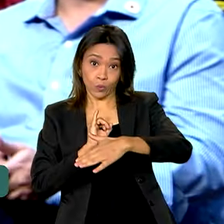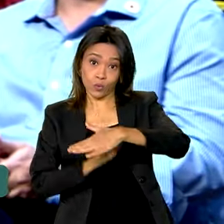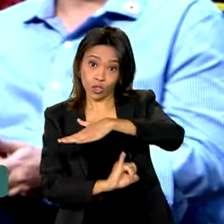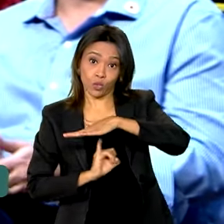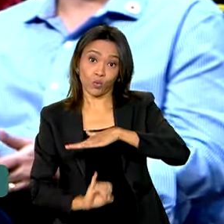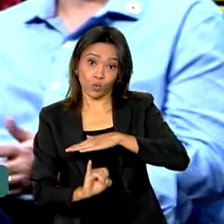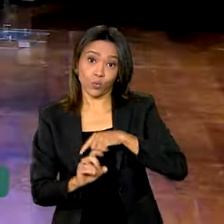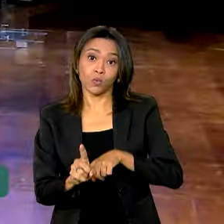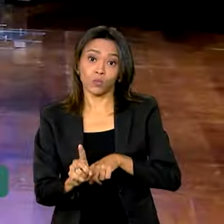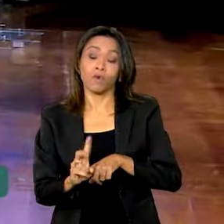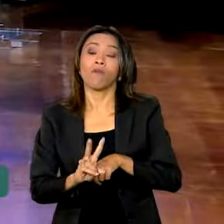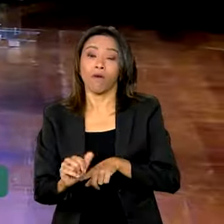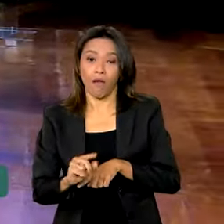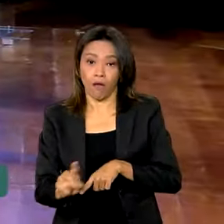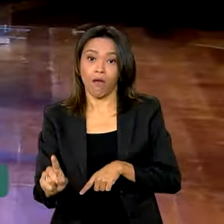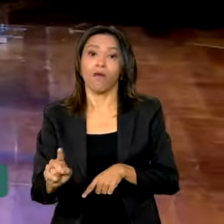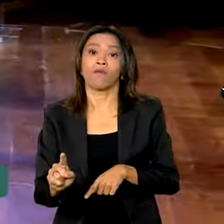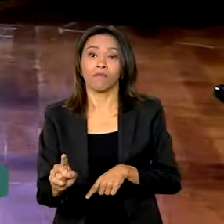Vai ter um instituto.